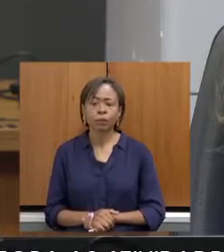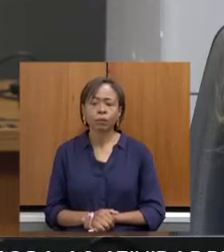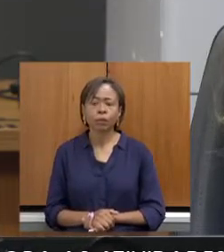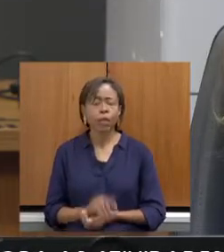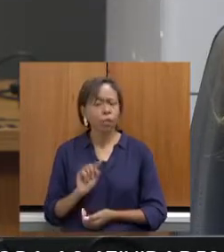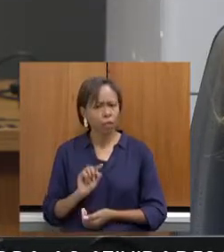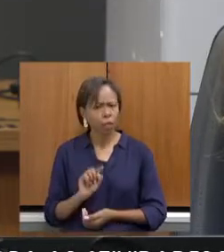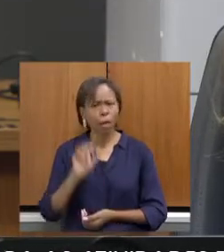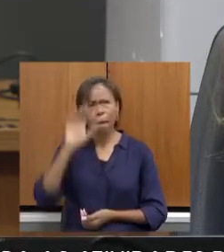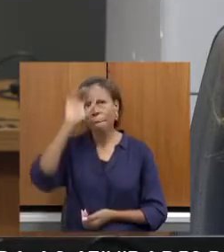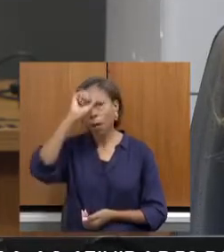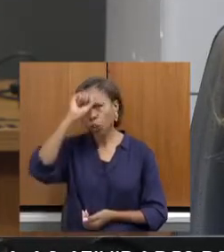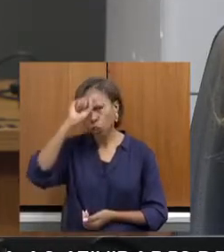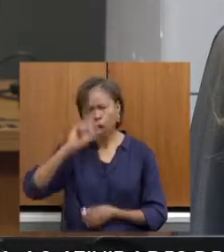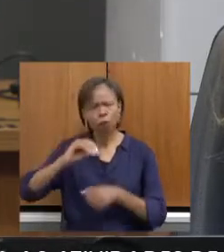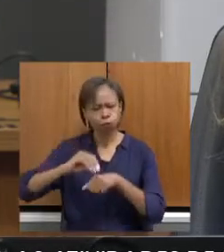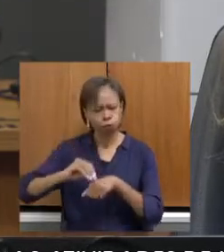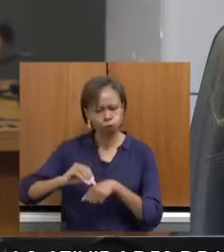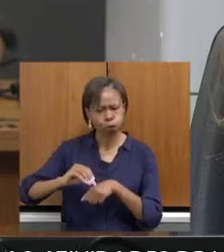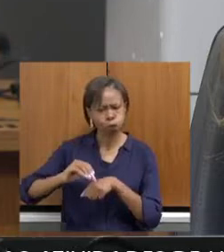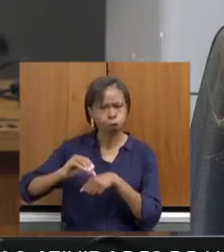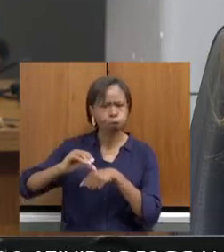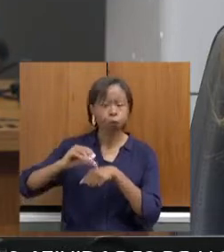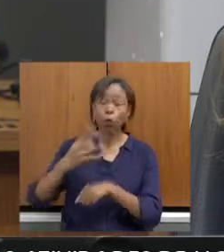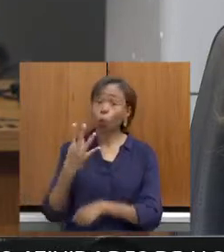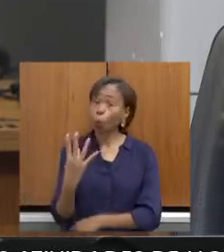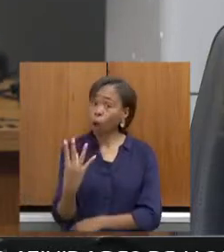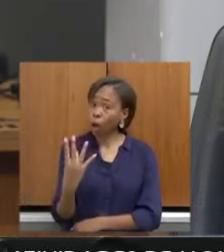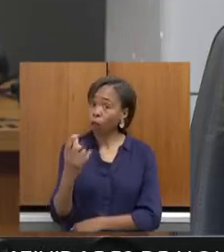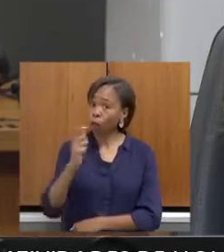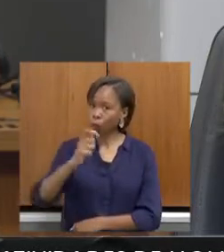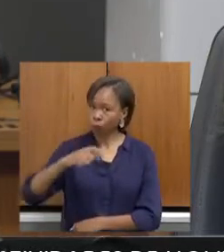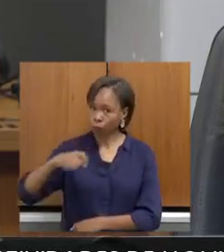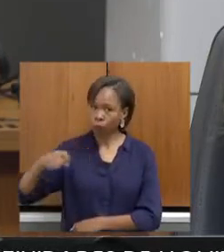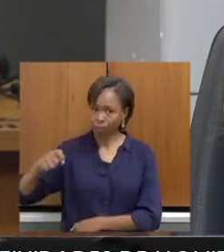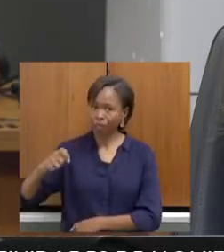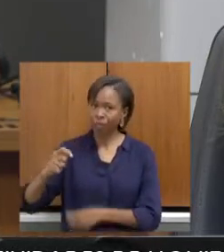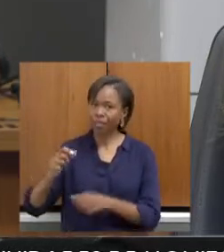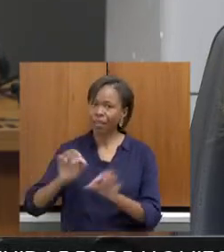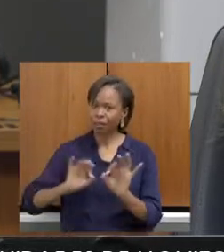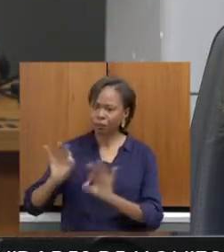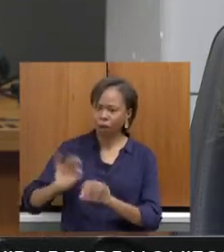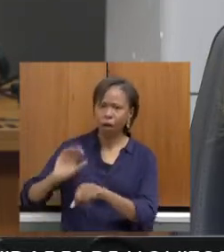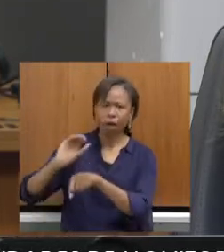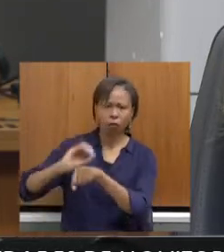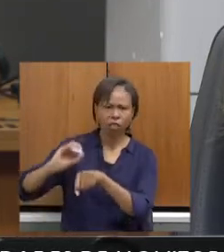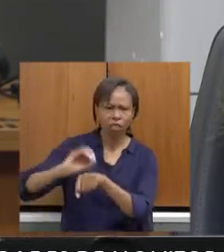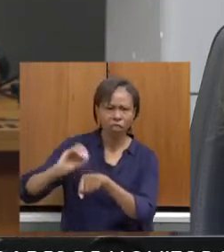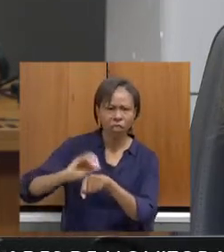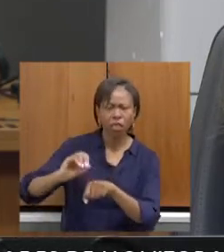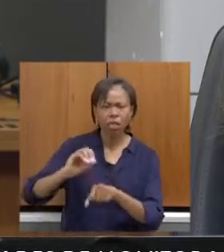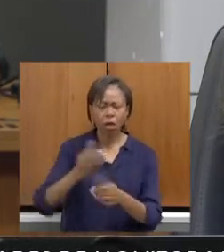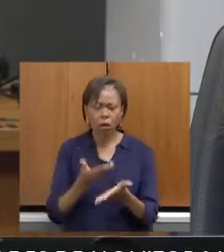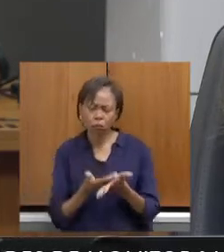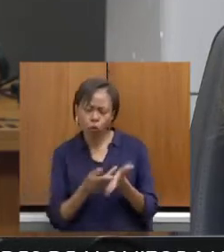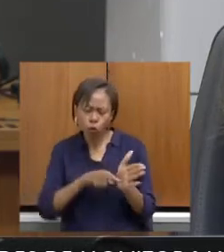aprendizado que nós adquirimos ao longo desses quatro meses de realização de oficinas, de aprofundamento no programa, além de todas